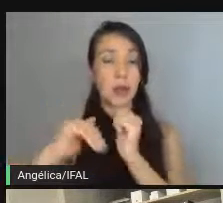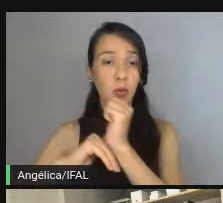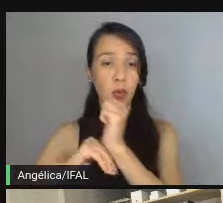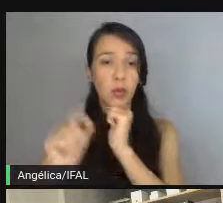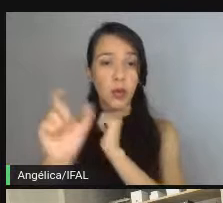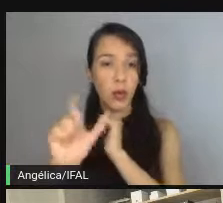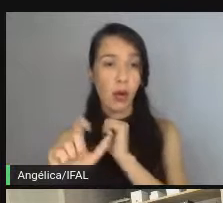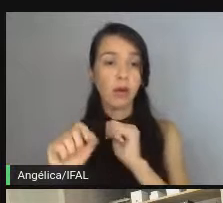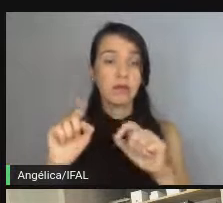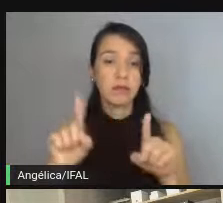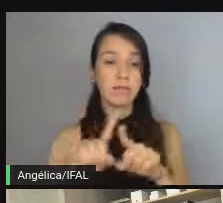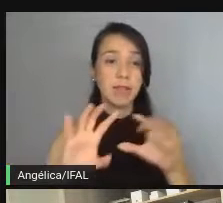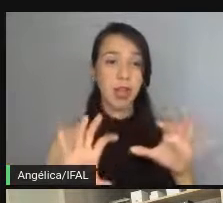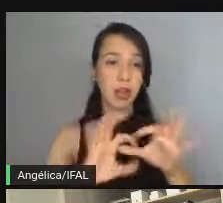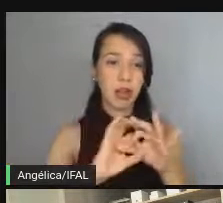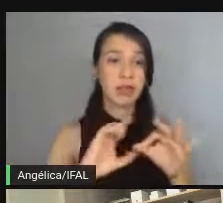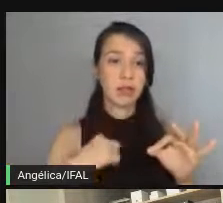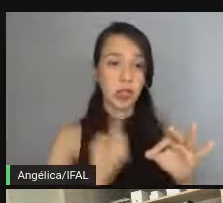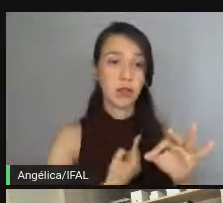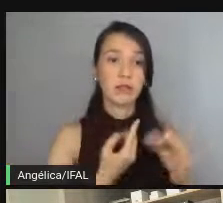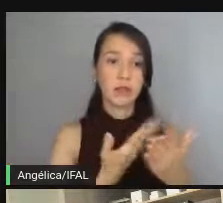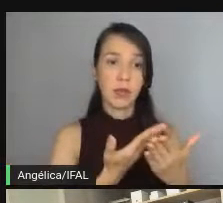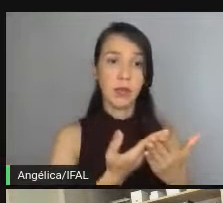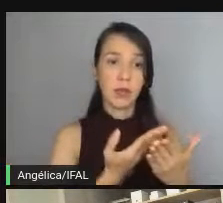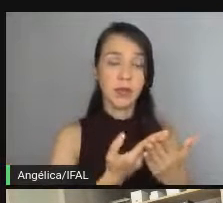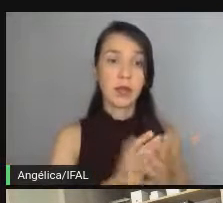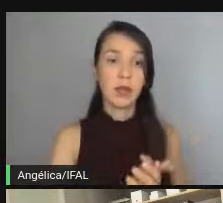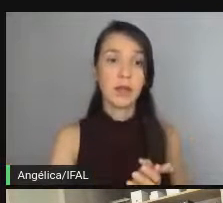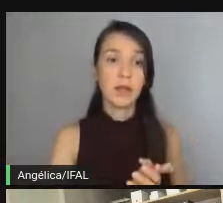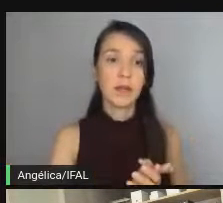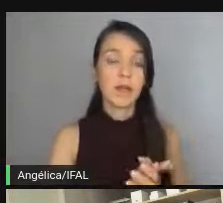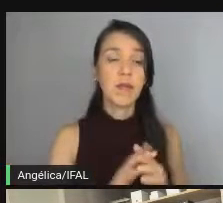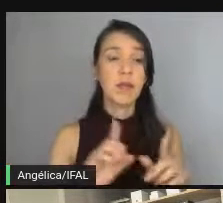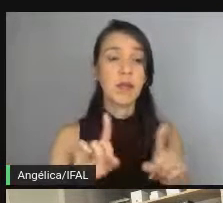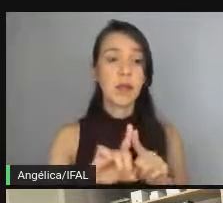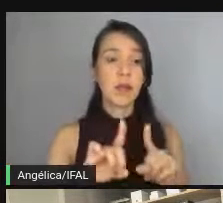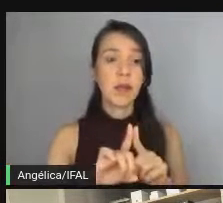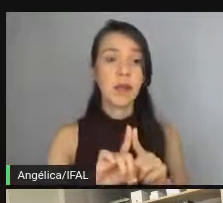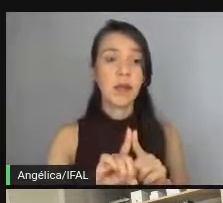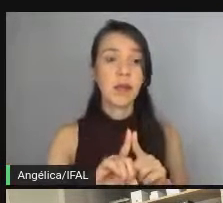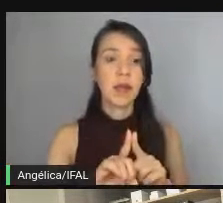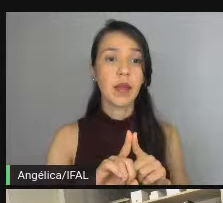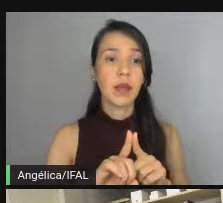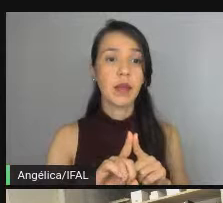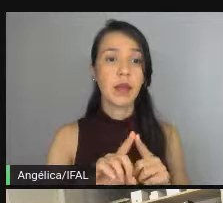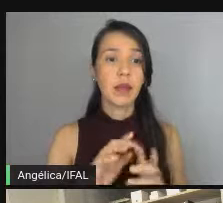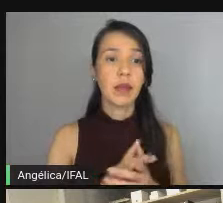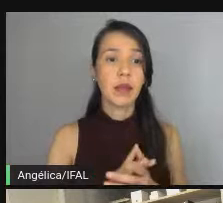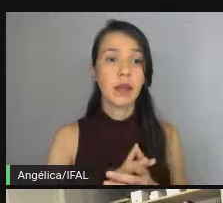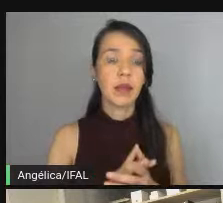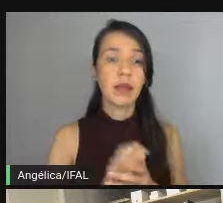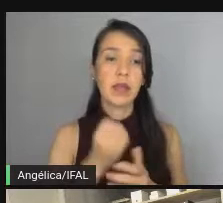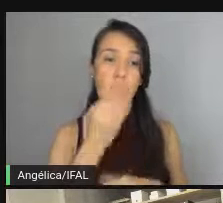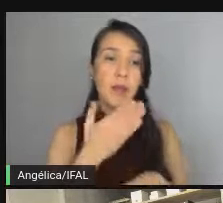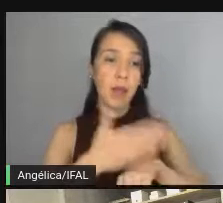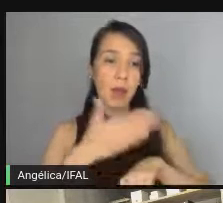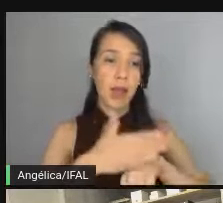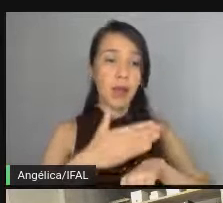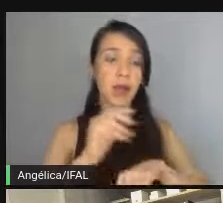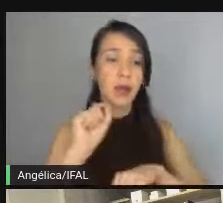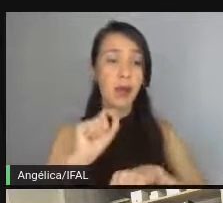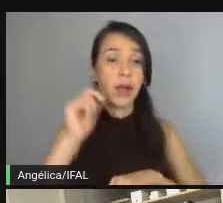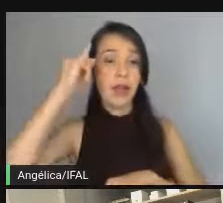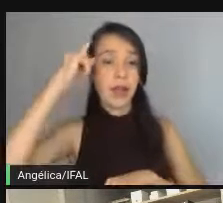muito bem com o que a gente está vendo. e o que é uma prática muito boa que é tentar evitar